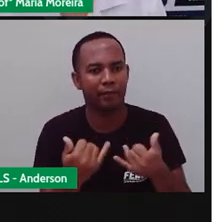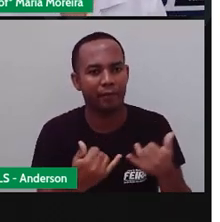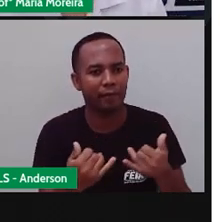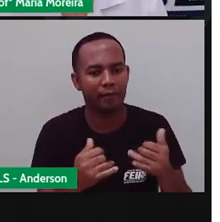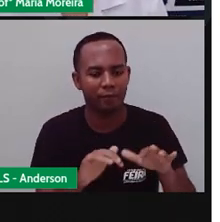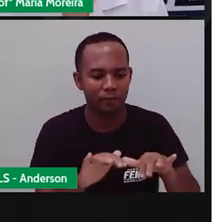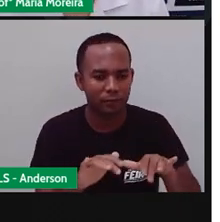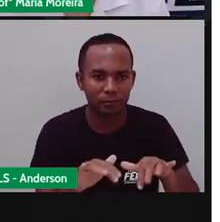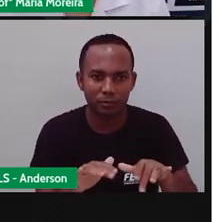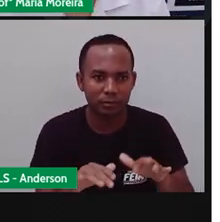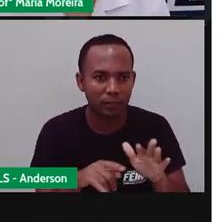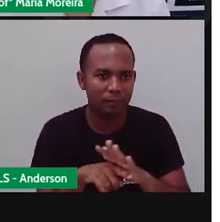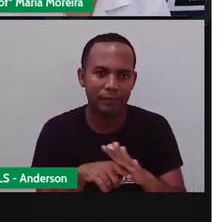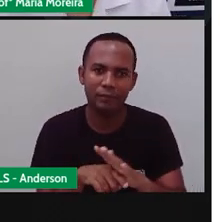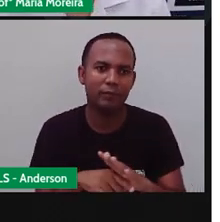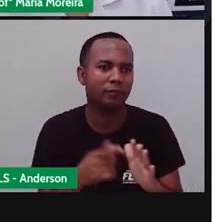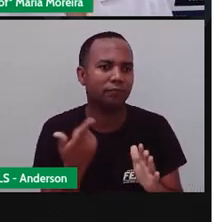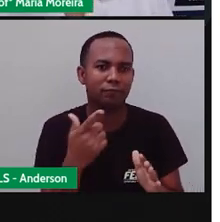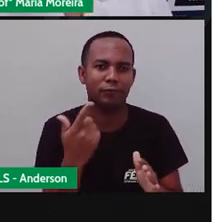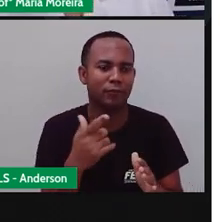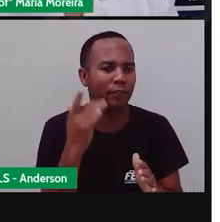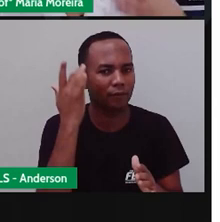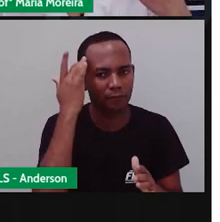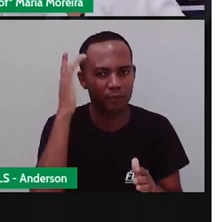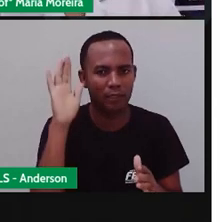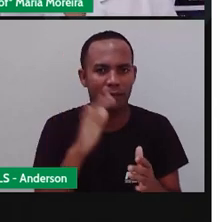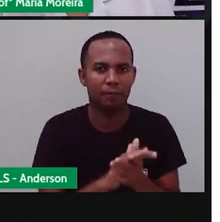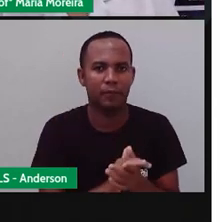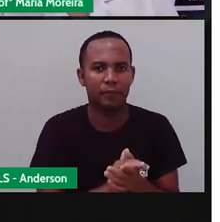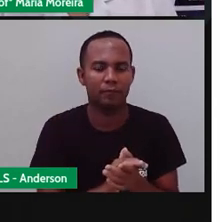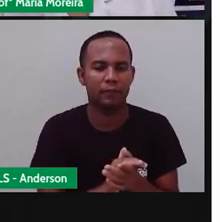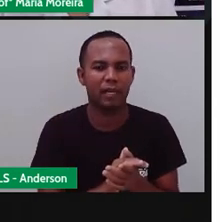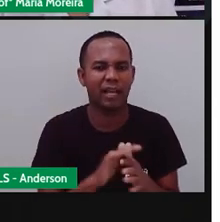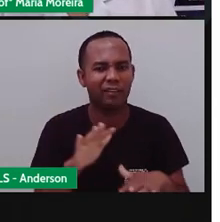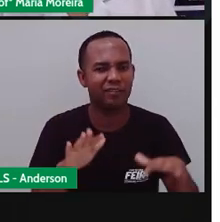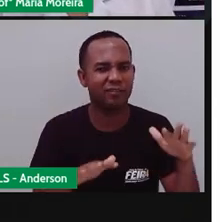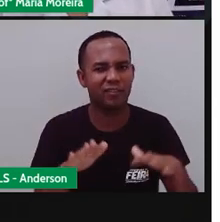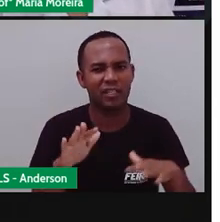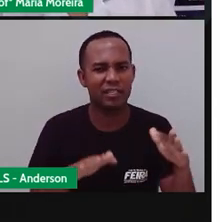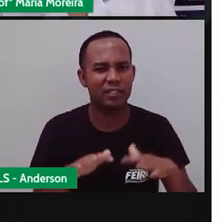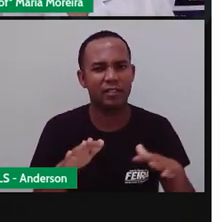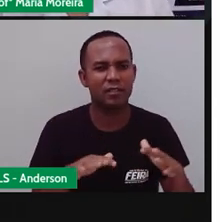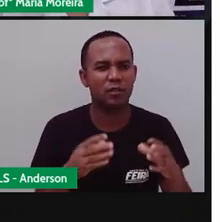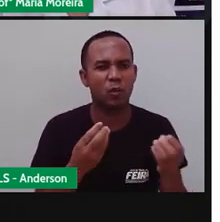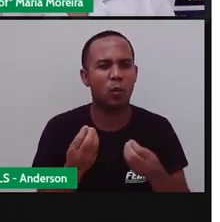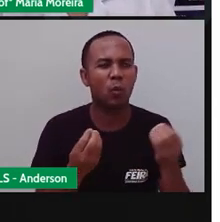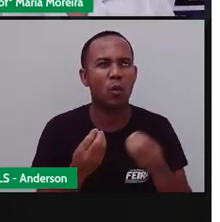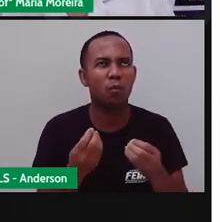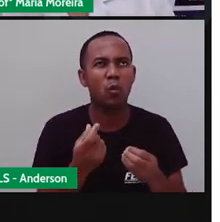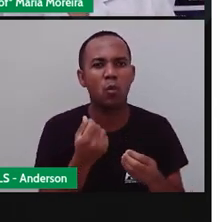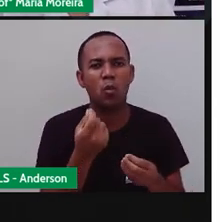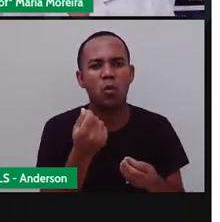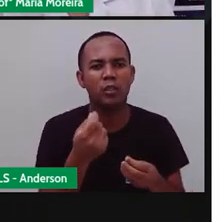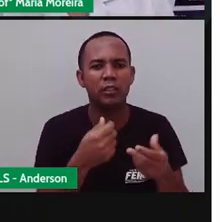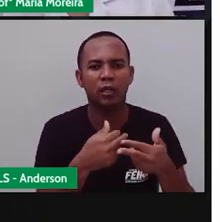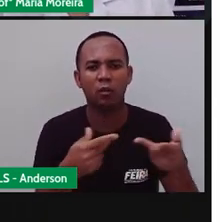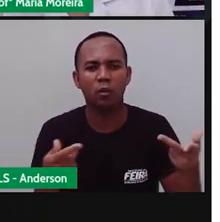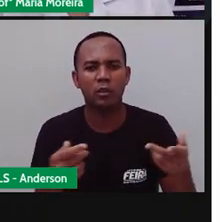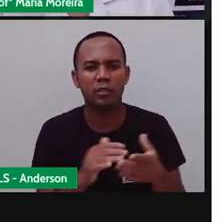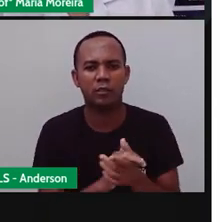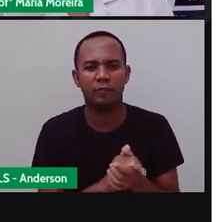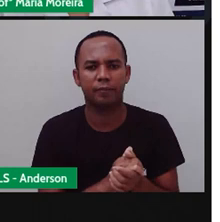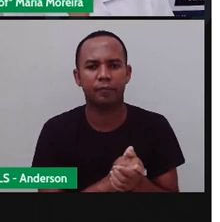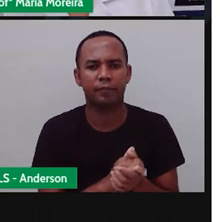aí online para a gente ficar olhando o preço das coisas. Então, passa meio que despercebida essa ideia de custo das coisas, tá?